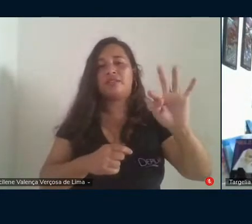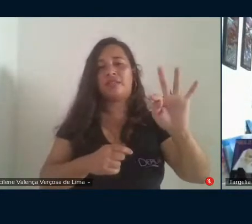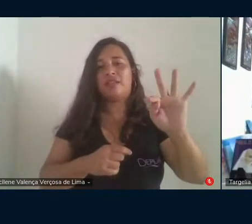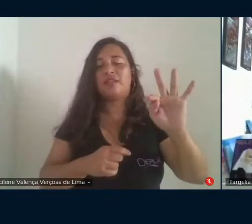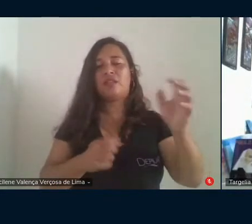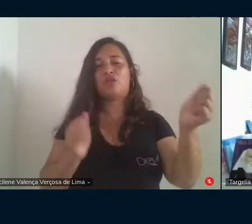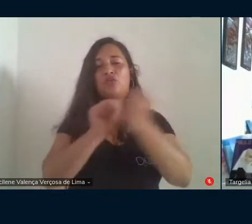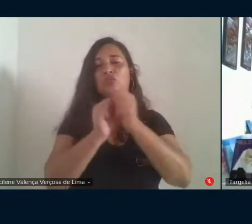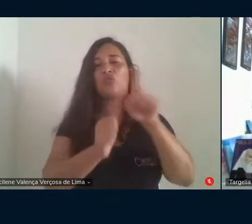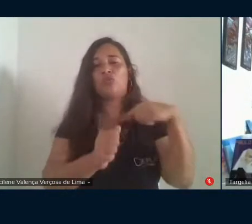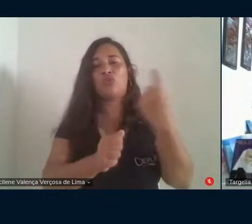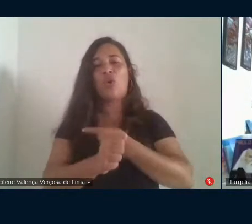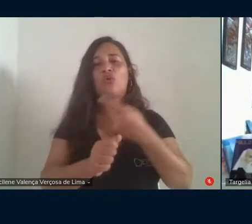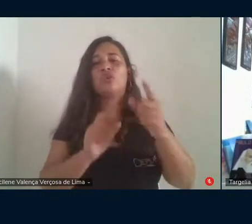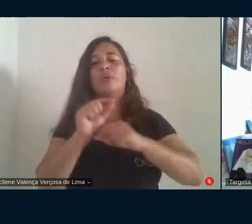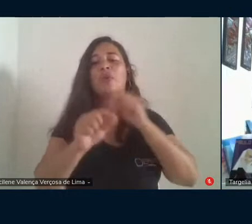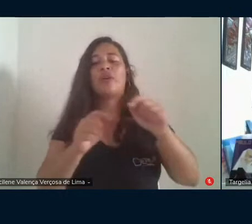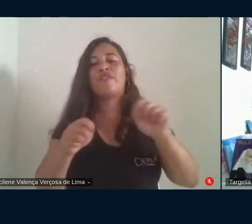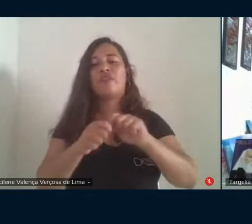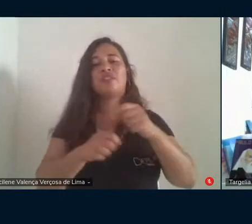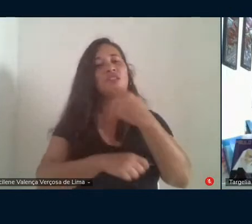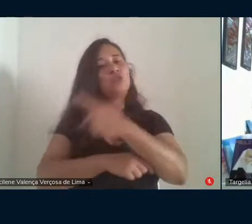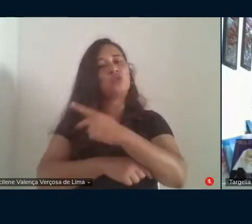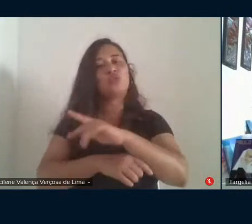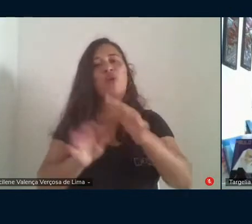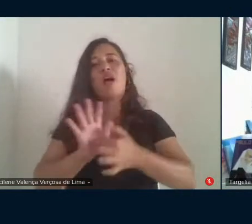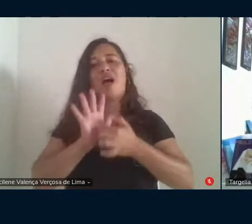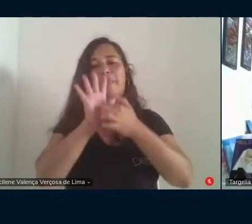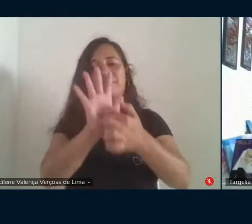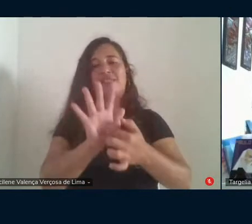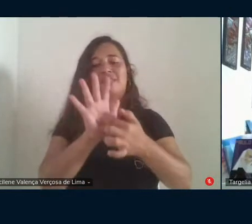para fazer sua apresentação.